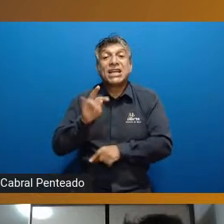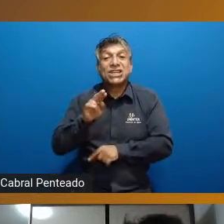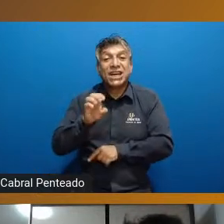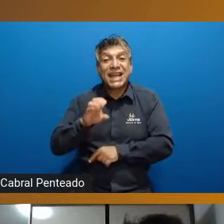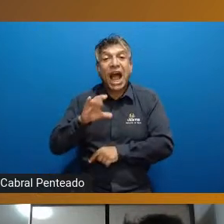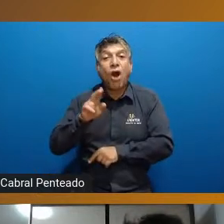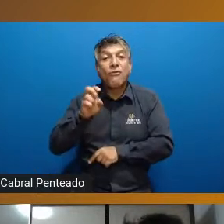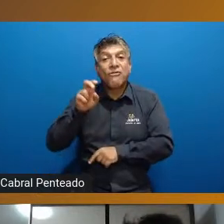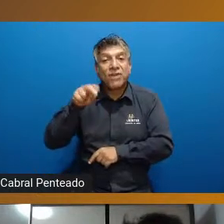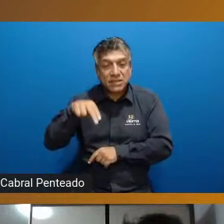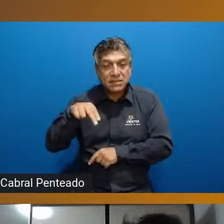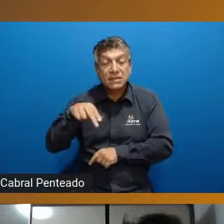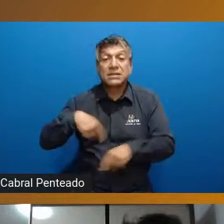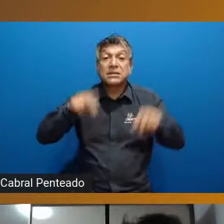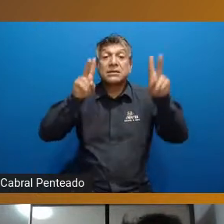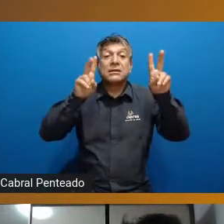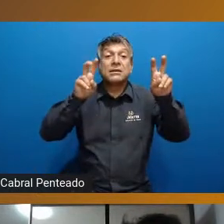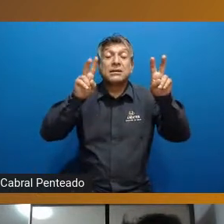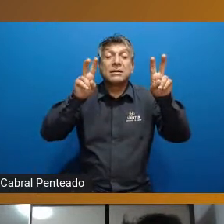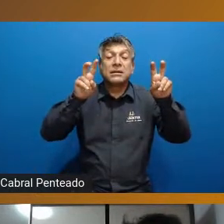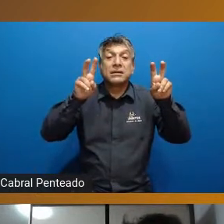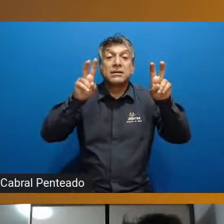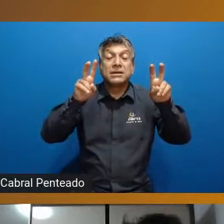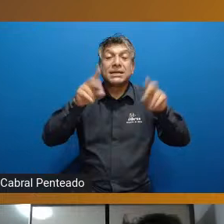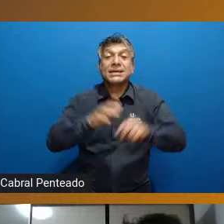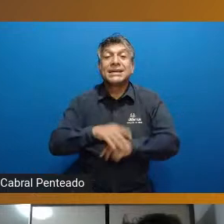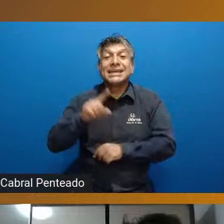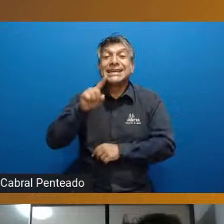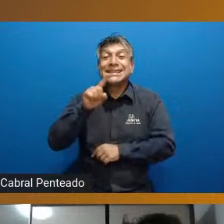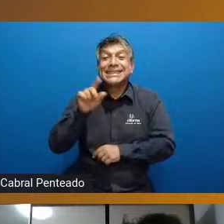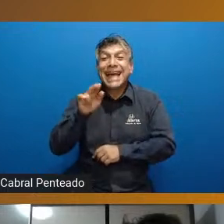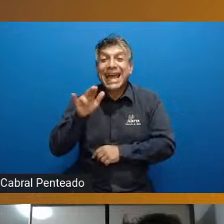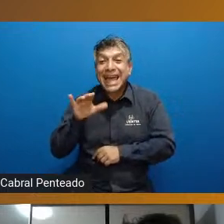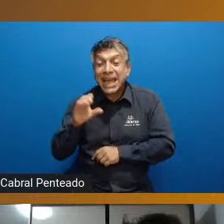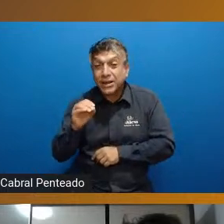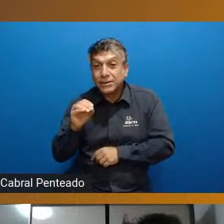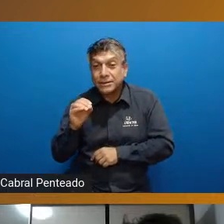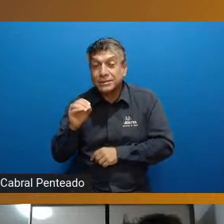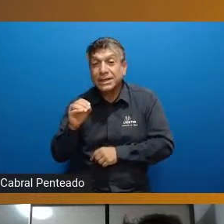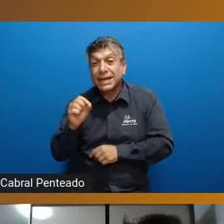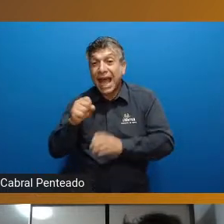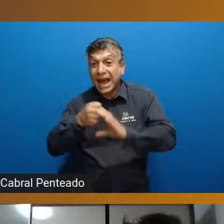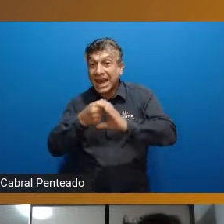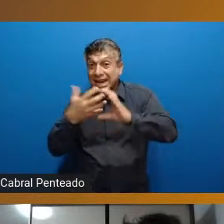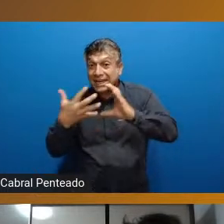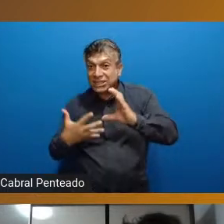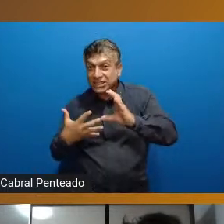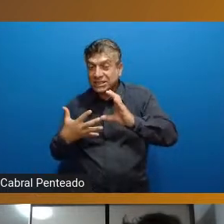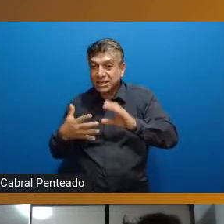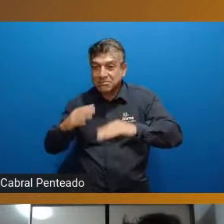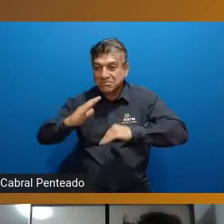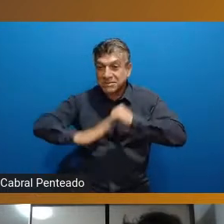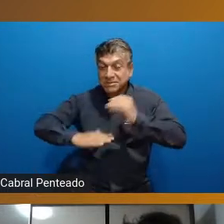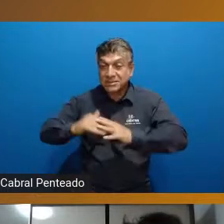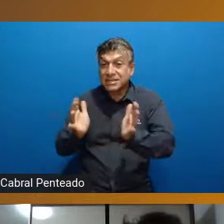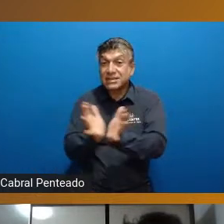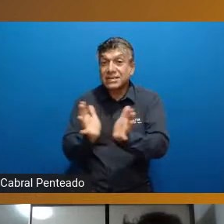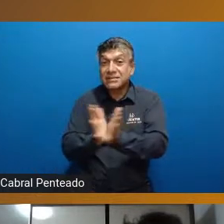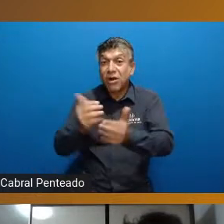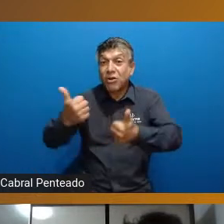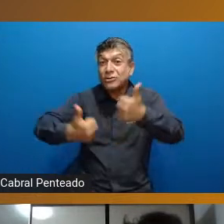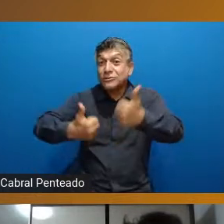que o tema é intitulado Zagueiro, análise das características táticas nas equipes de